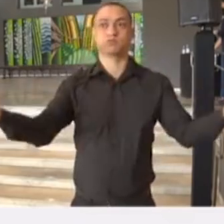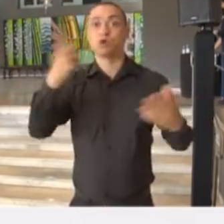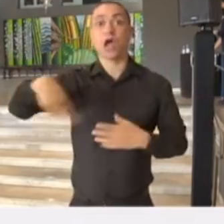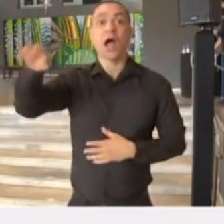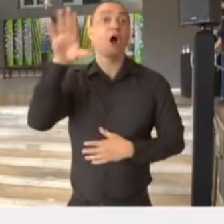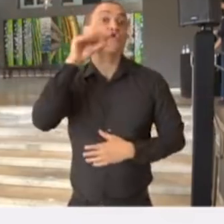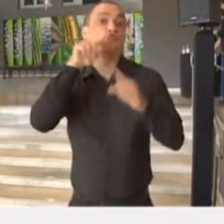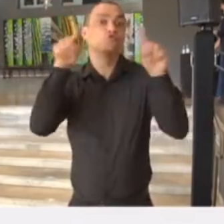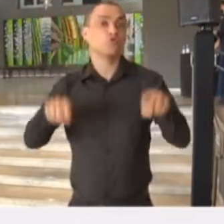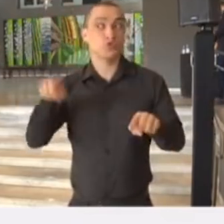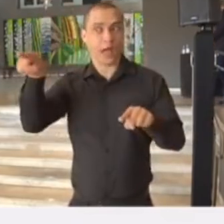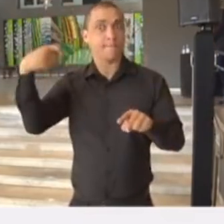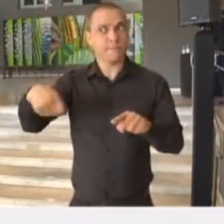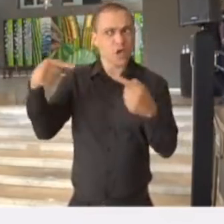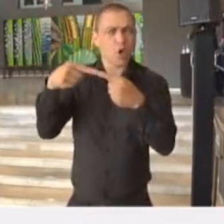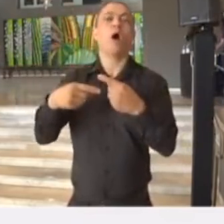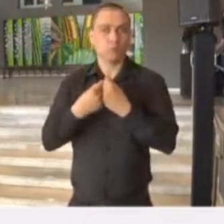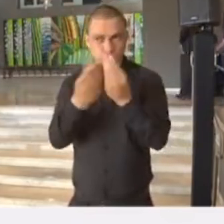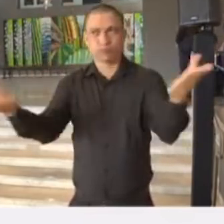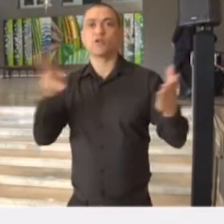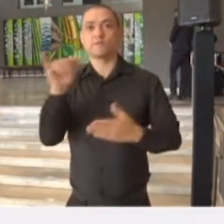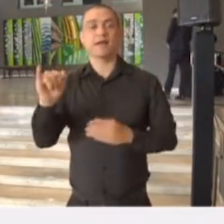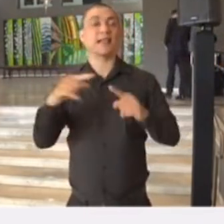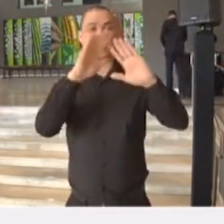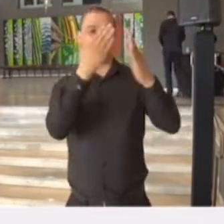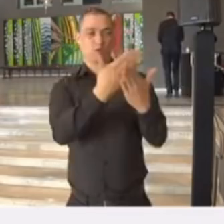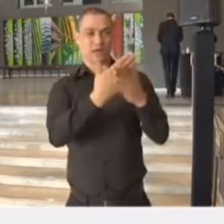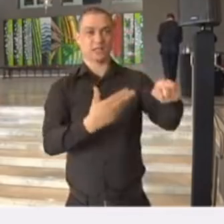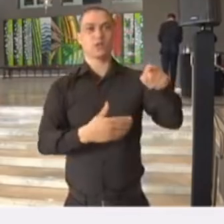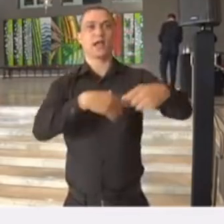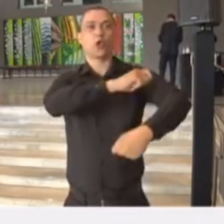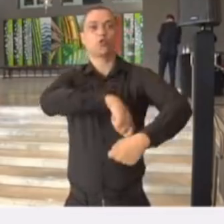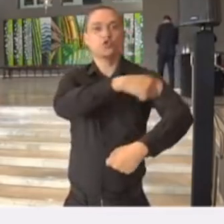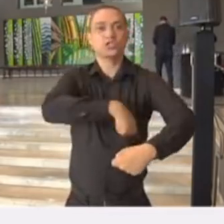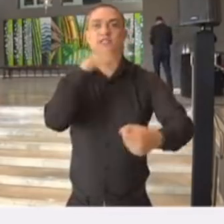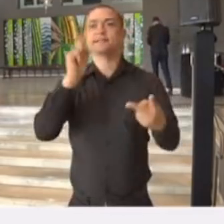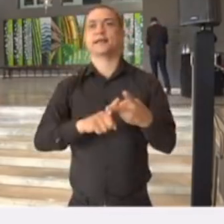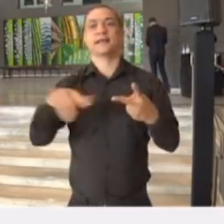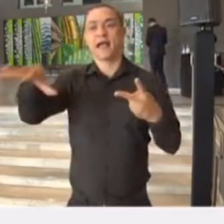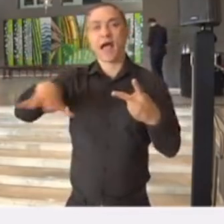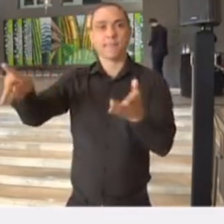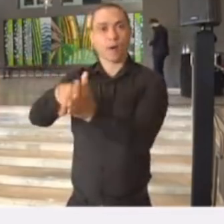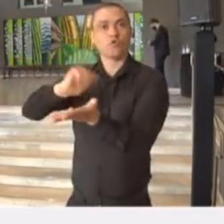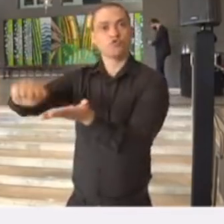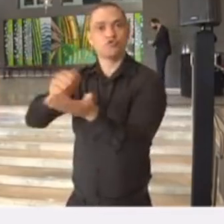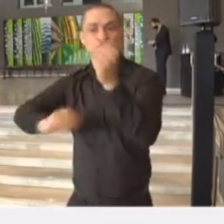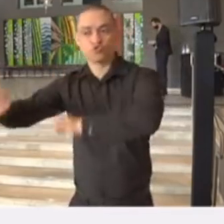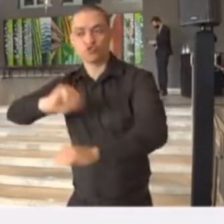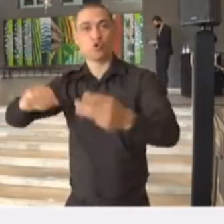funcionários para cada tipo de atividade. Nós temos, desde na educação, a cozinha, nós temos o setor de limpeza, setores